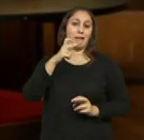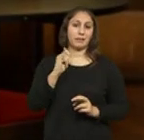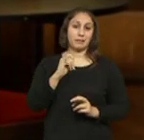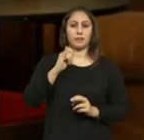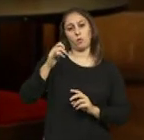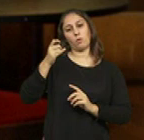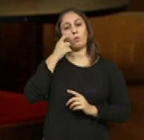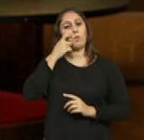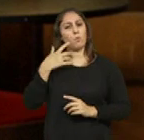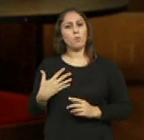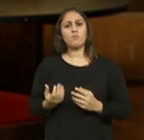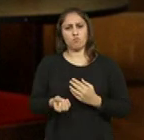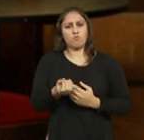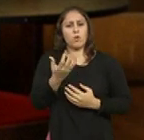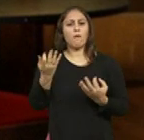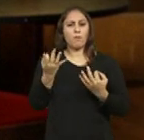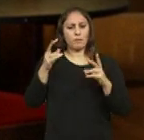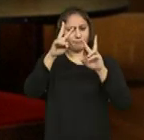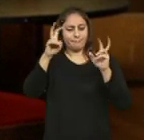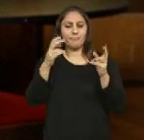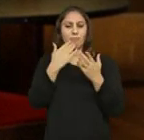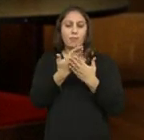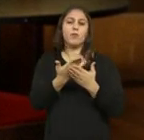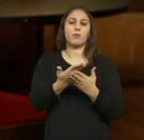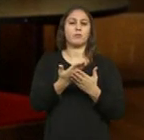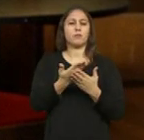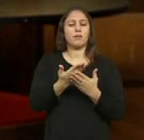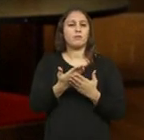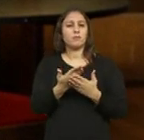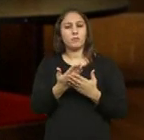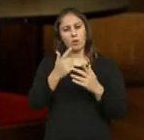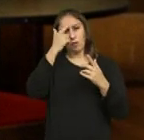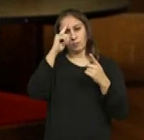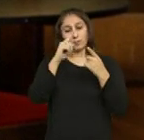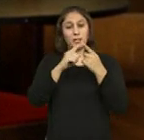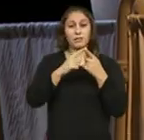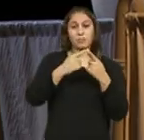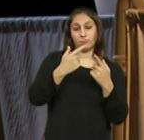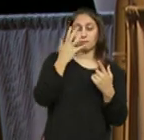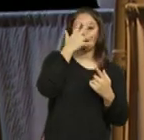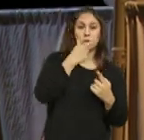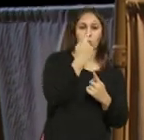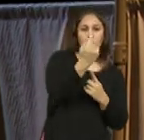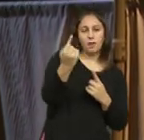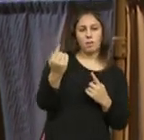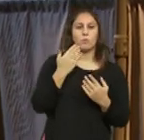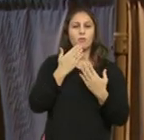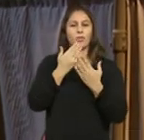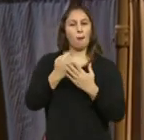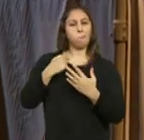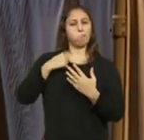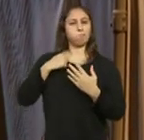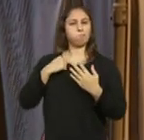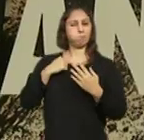que de repente criaram em nós, em cada um deles, mais que tudo, esse elemento que entra em